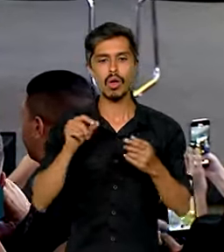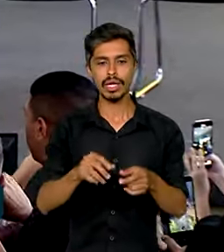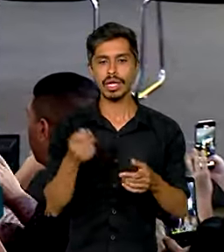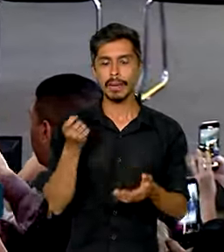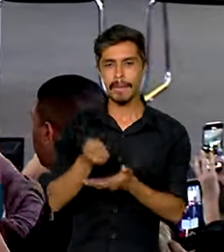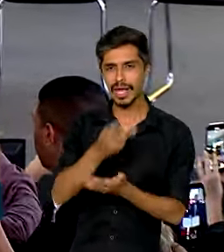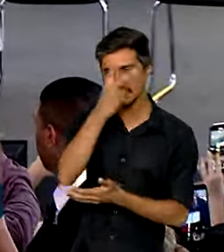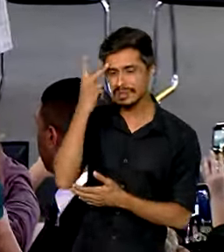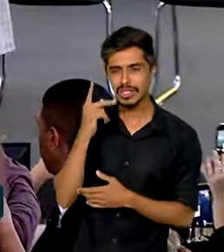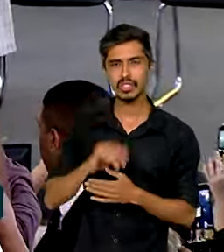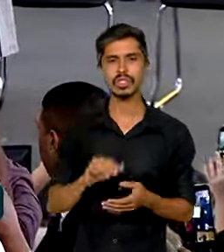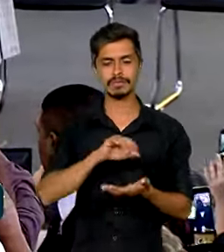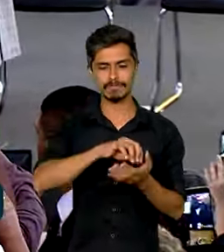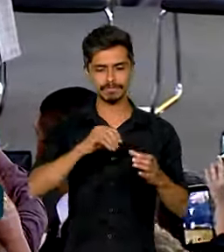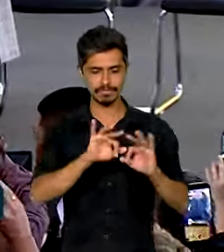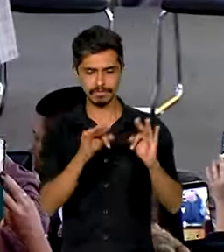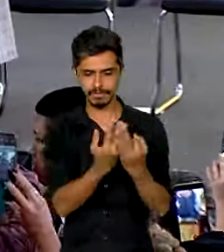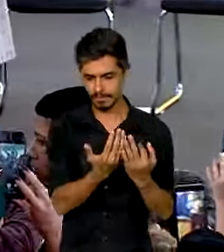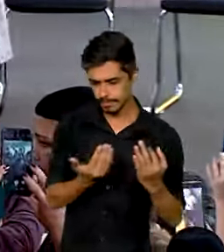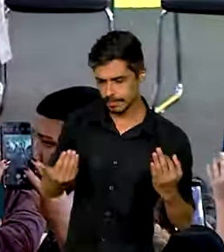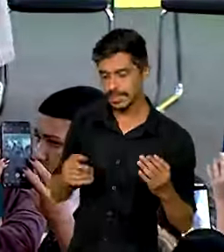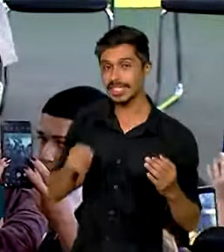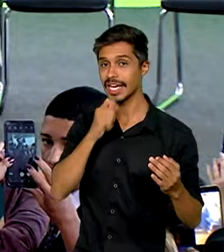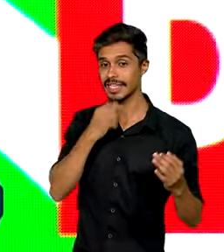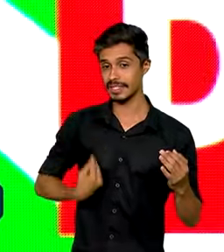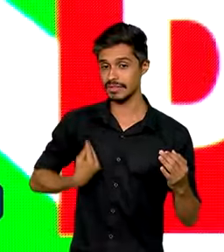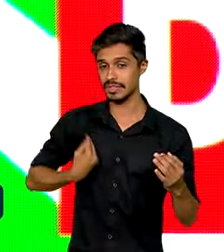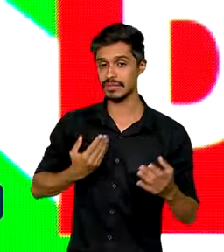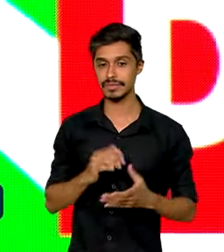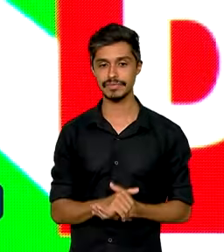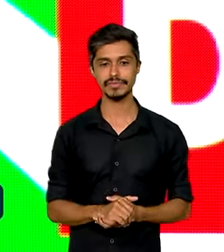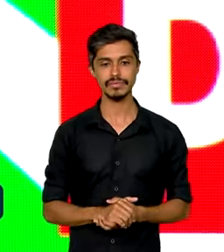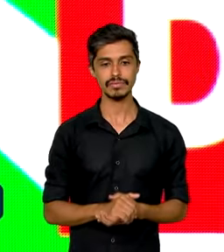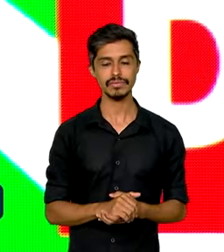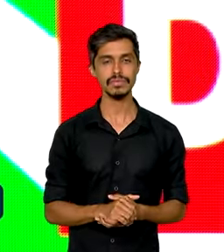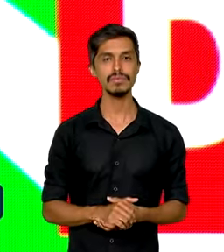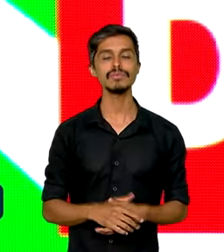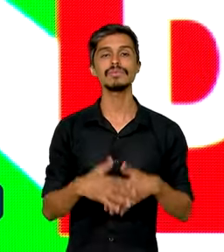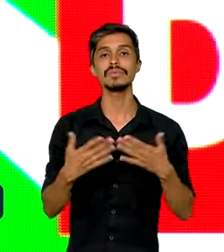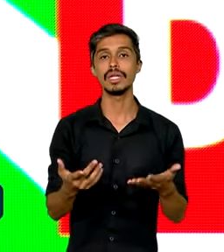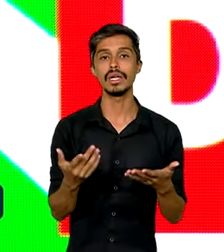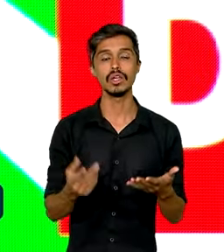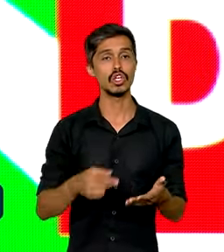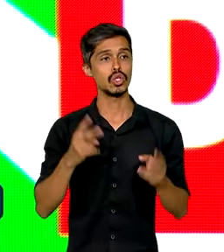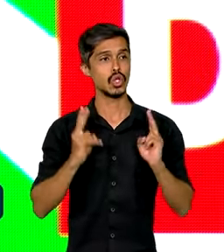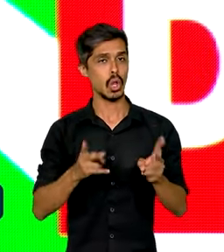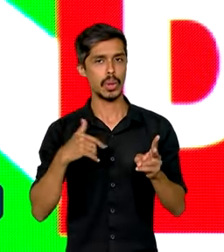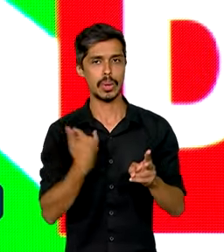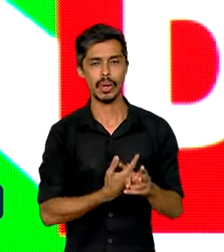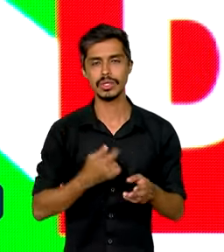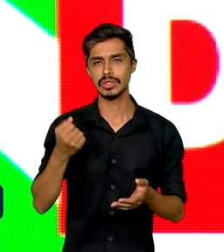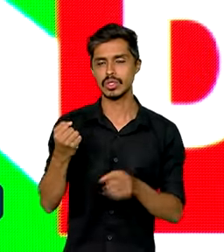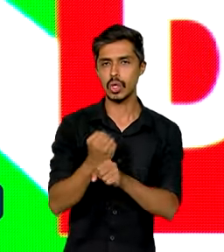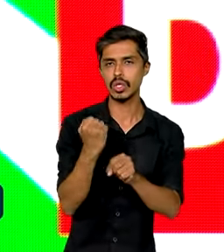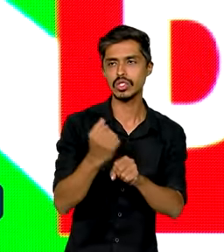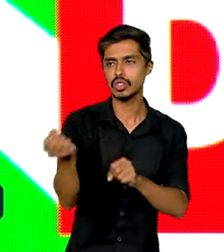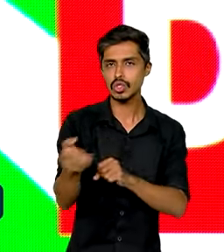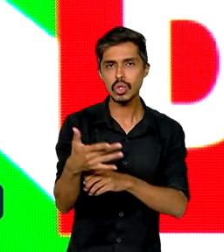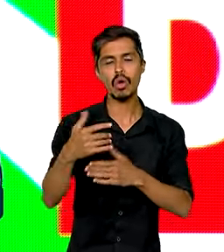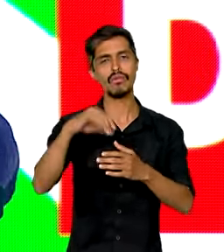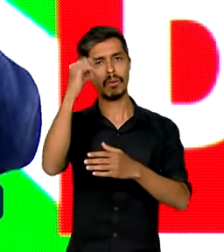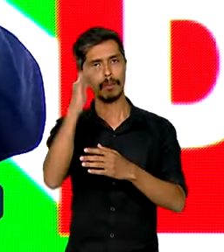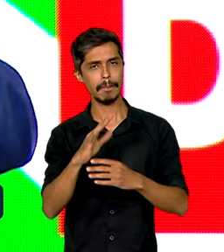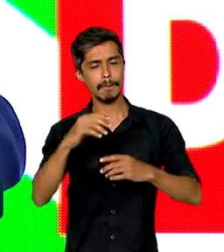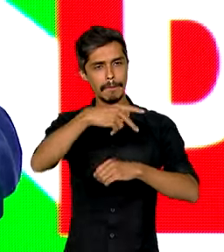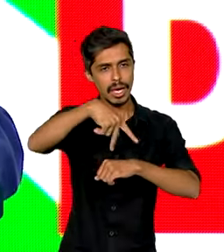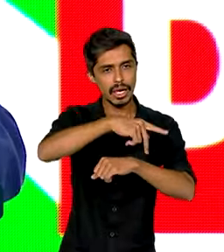pessoas que foram isoladas e ainda estejam vivas. Da mesma forma que a gente está reconstruindo o país, a